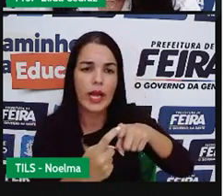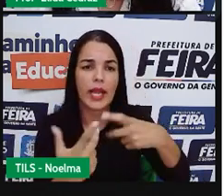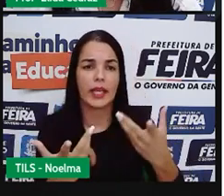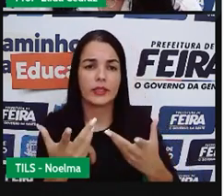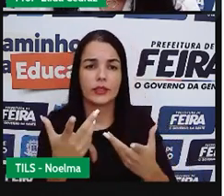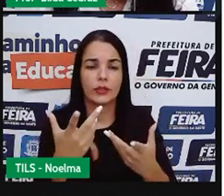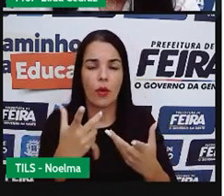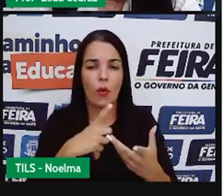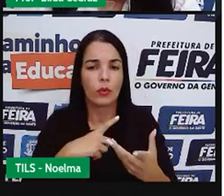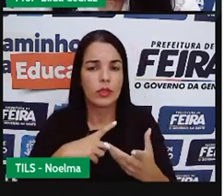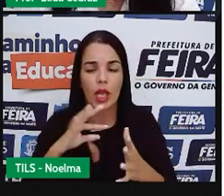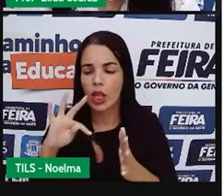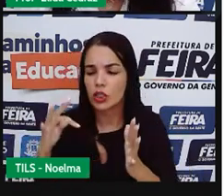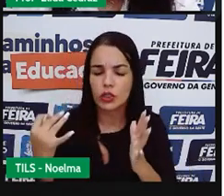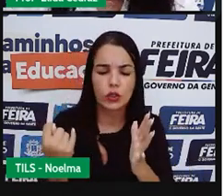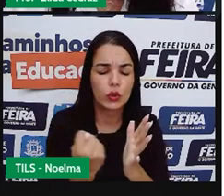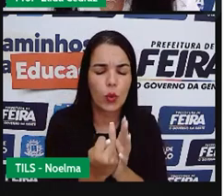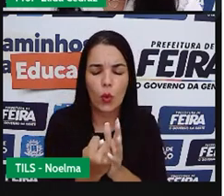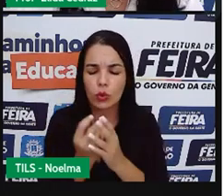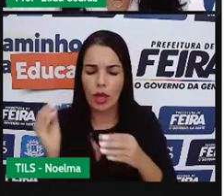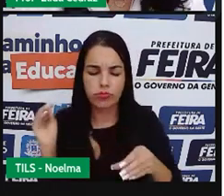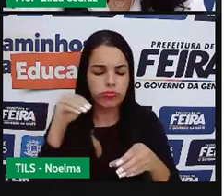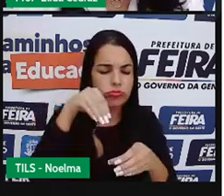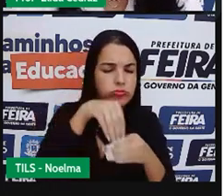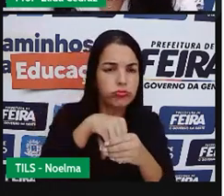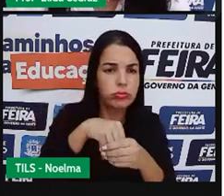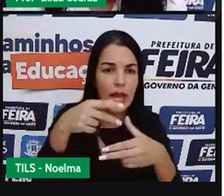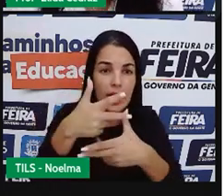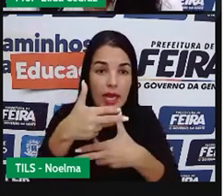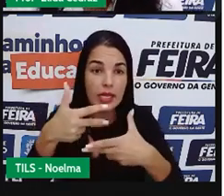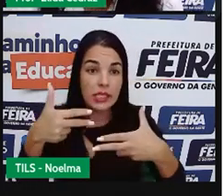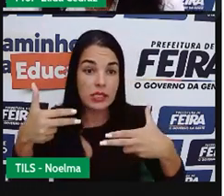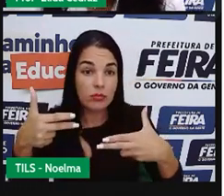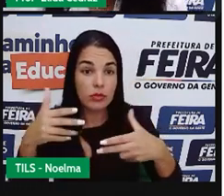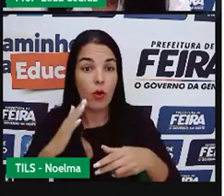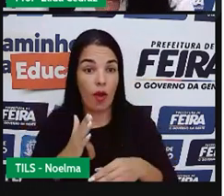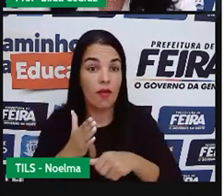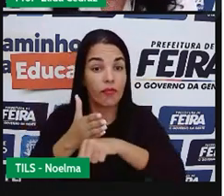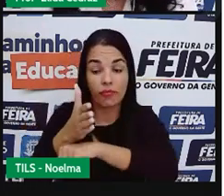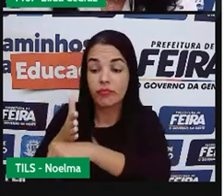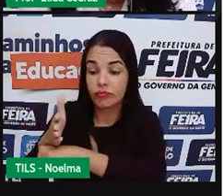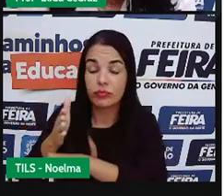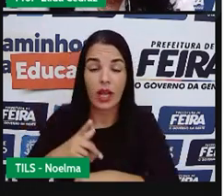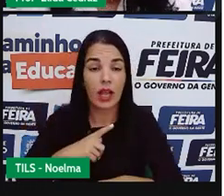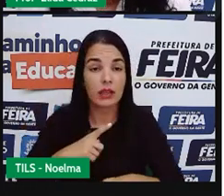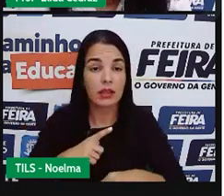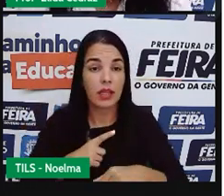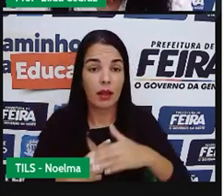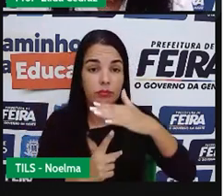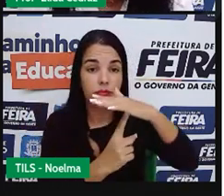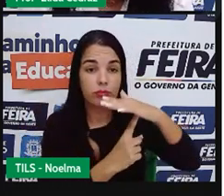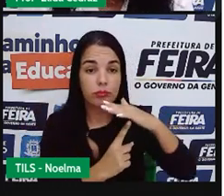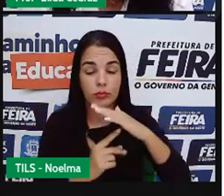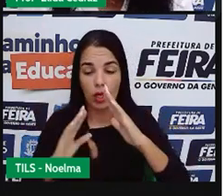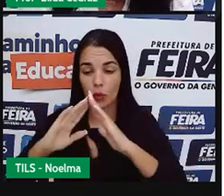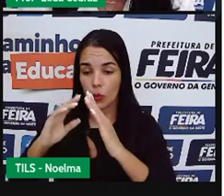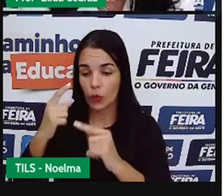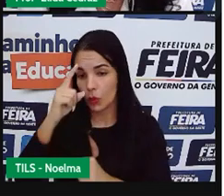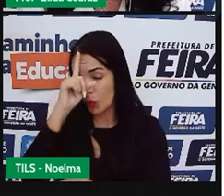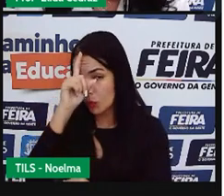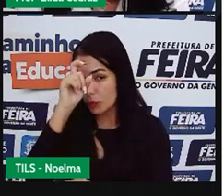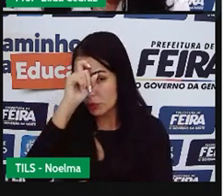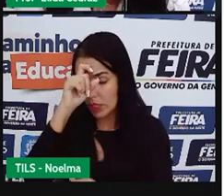onde tem toda aquela parte onde as pessoas vão aos postos e recebem aquelas guias de